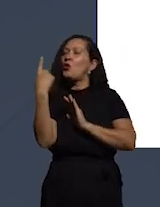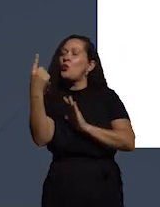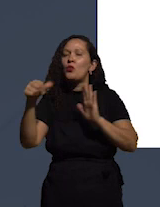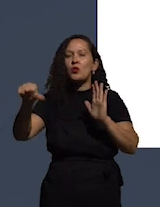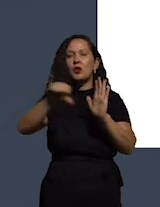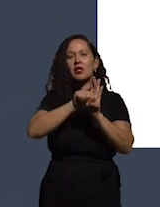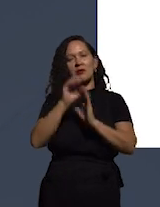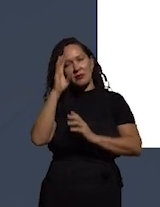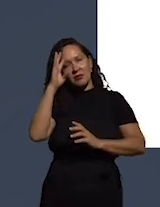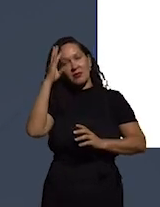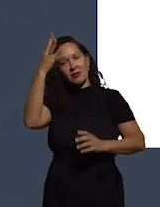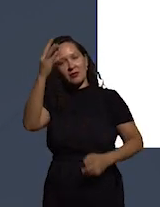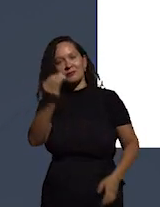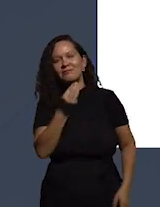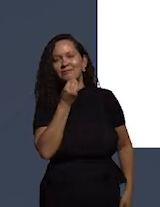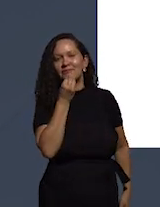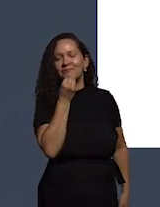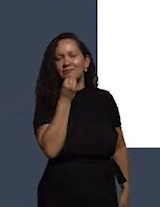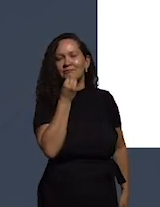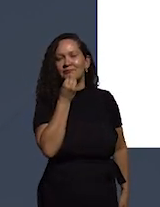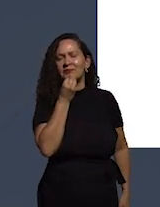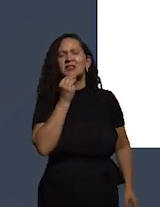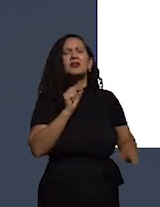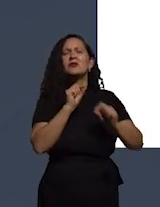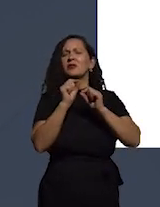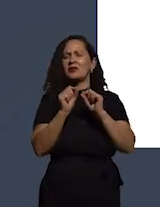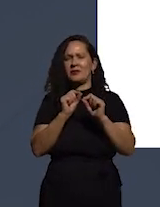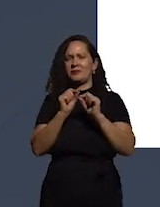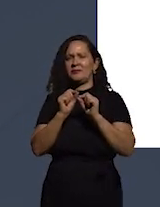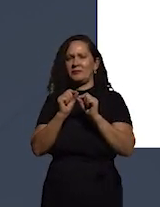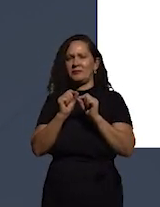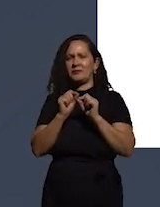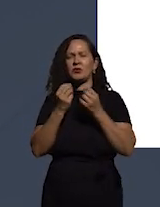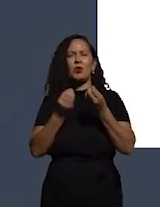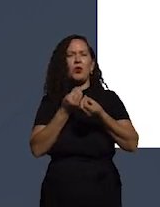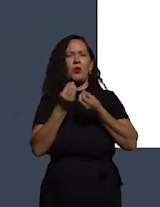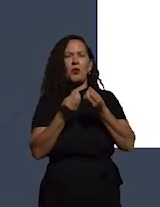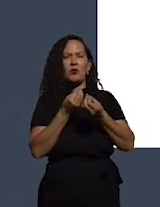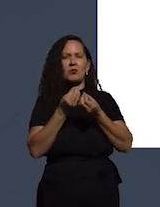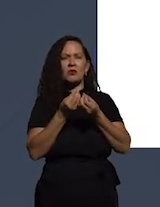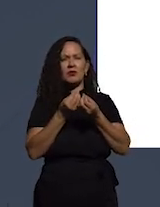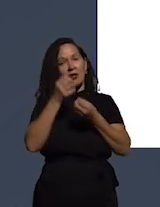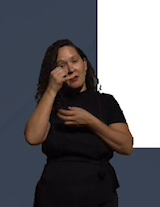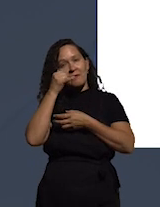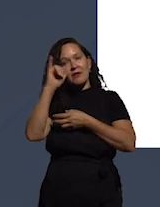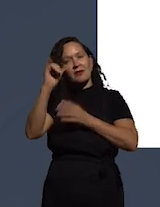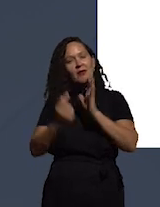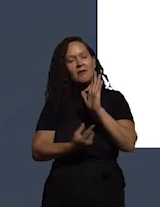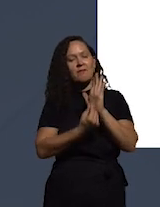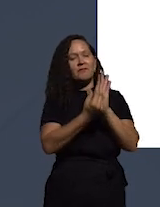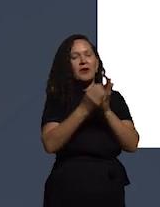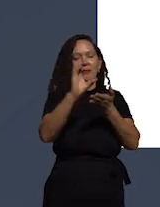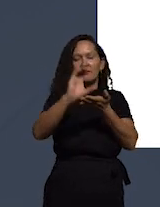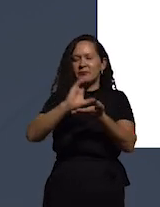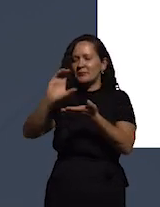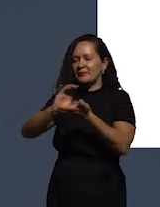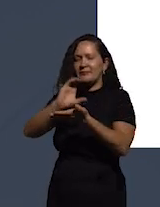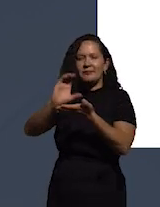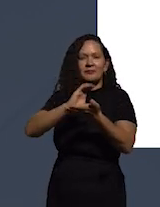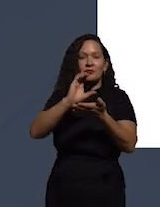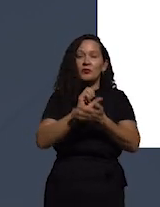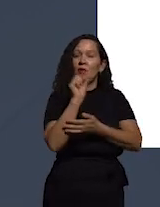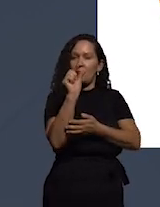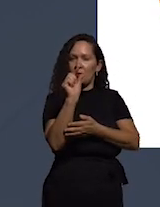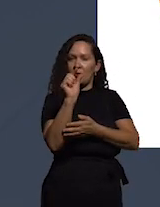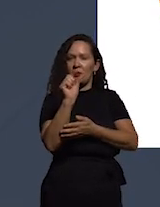é resultado da oportunidade e que você tem que fazer isso e restringir os custos é assim